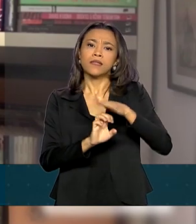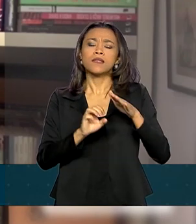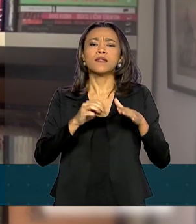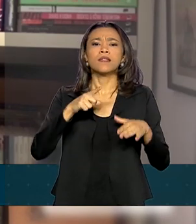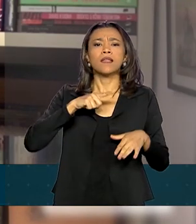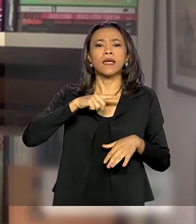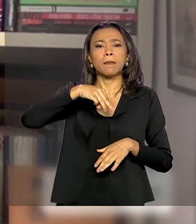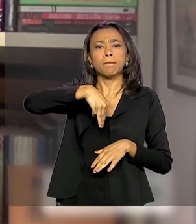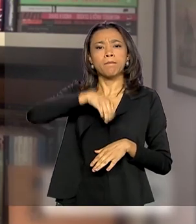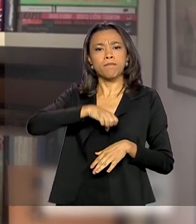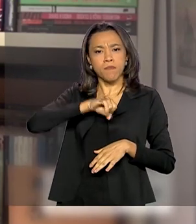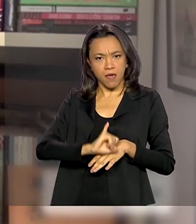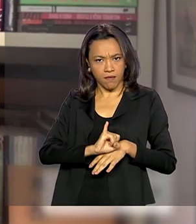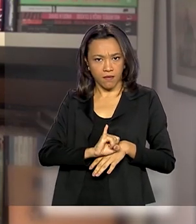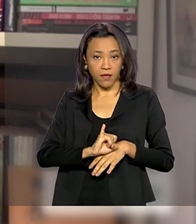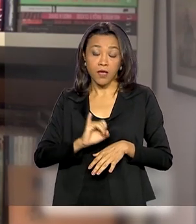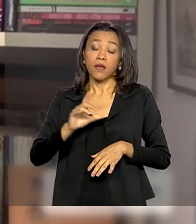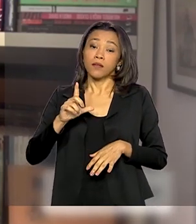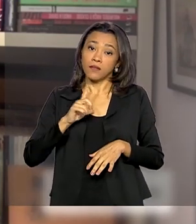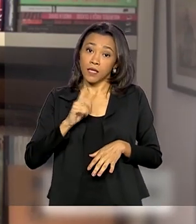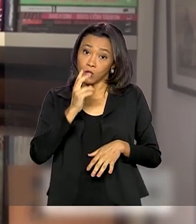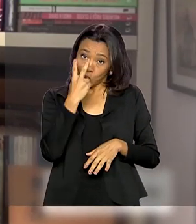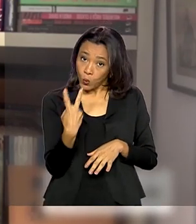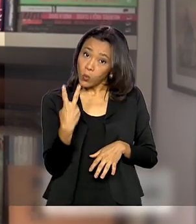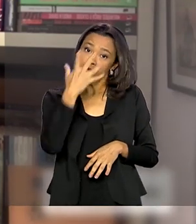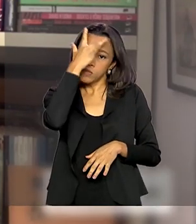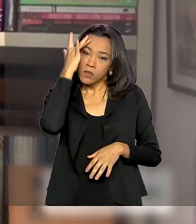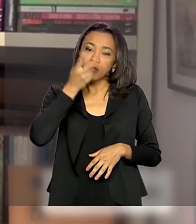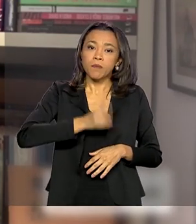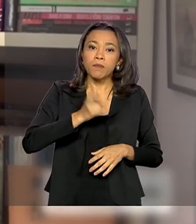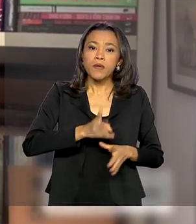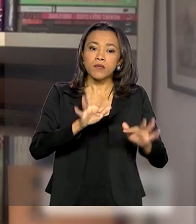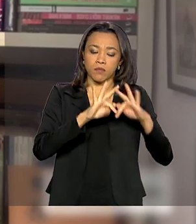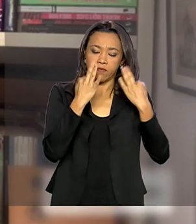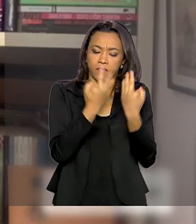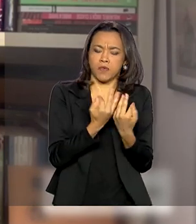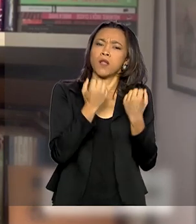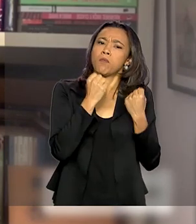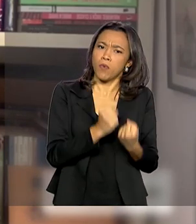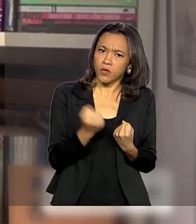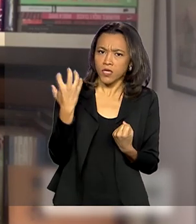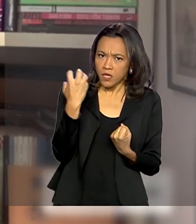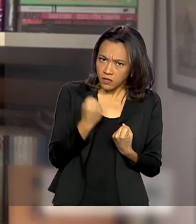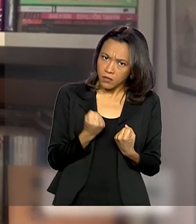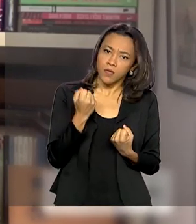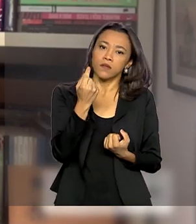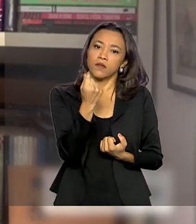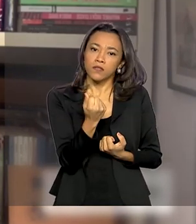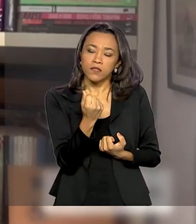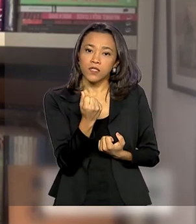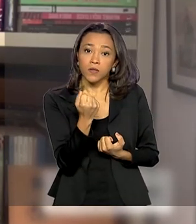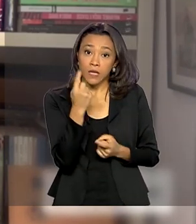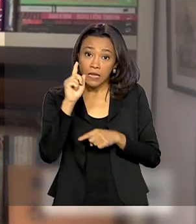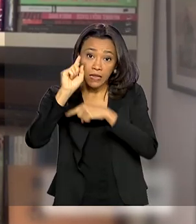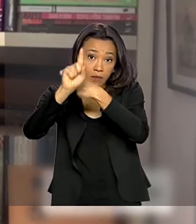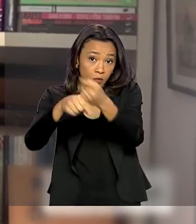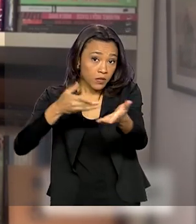cadastrados no MEI e permite que duas pessoas da mesma família recebam o auxílio emergencial. Após a